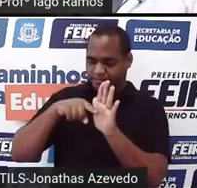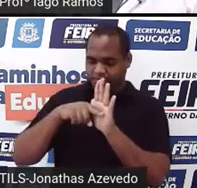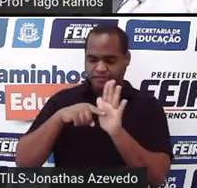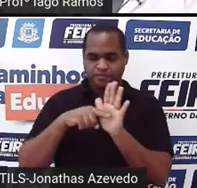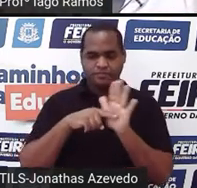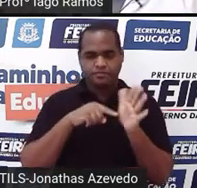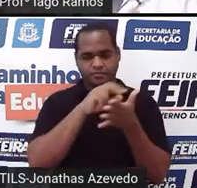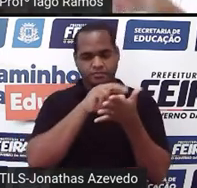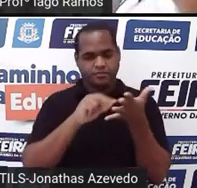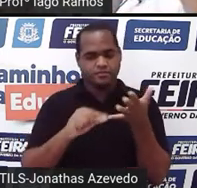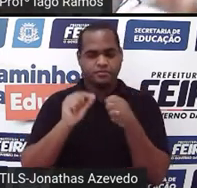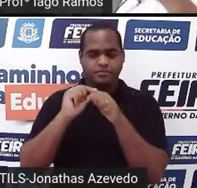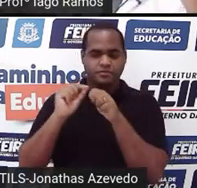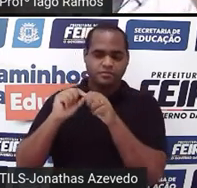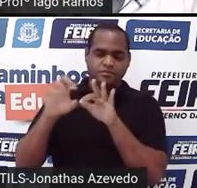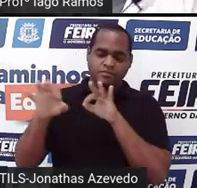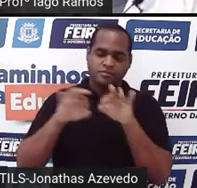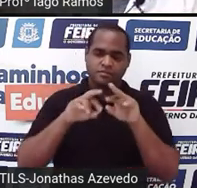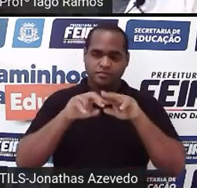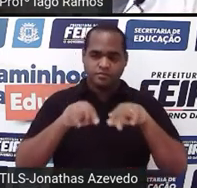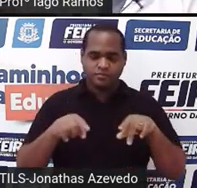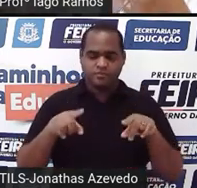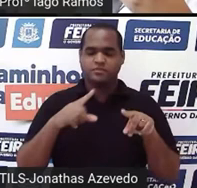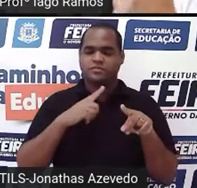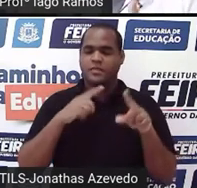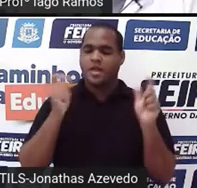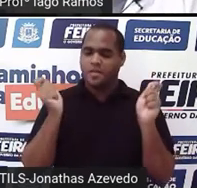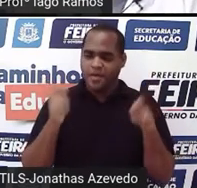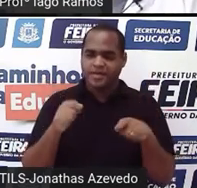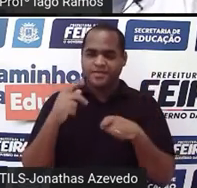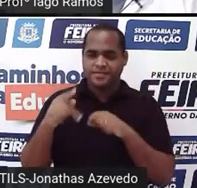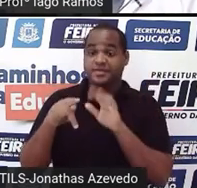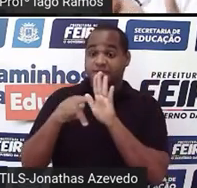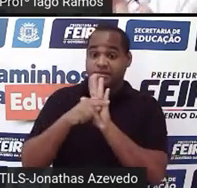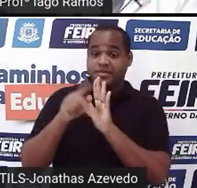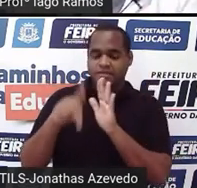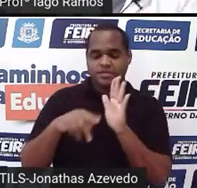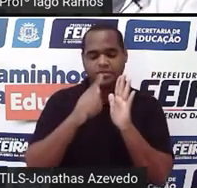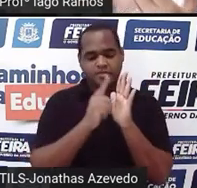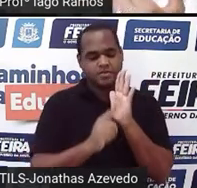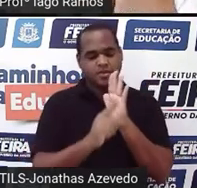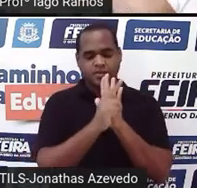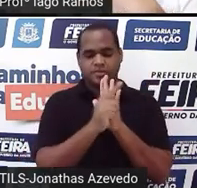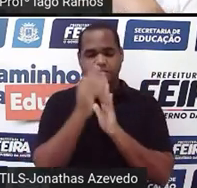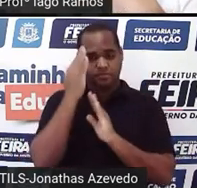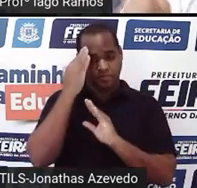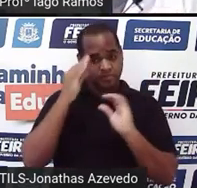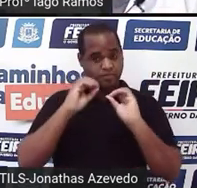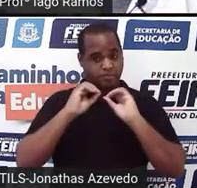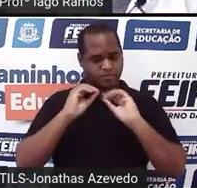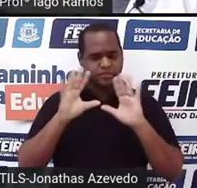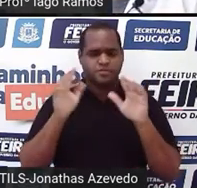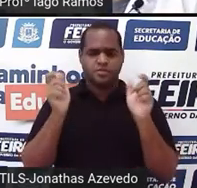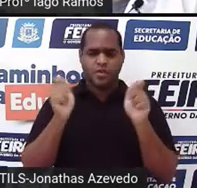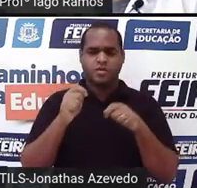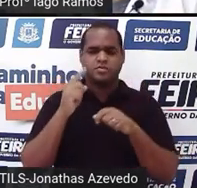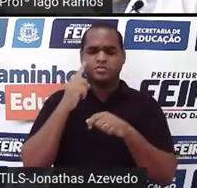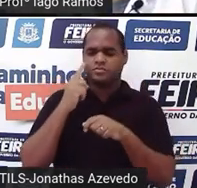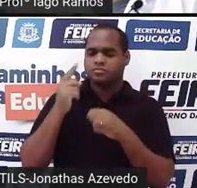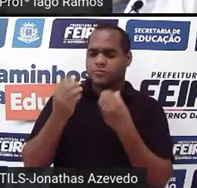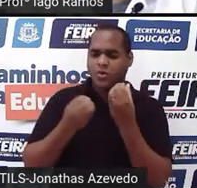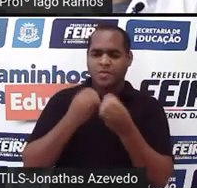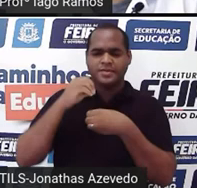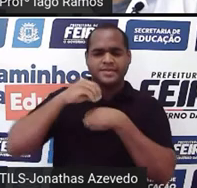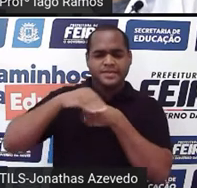coisas que fazem parte do gráfico e que nos ajudam a entender a mensagem que o gráfico está trazendo para nós.